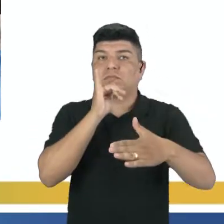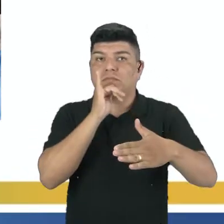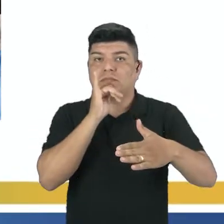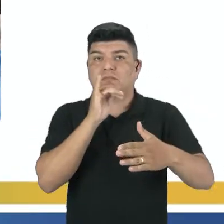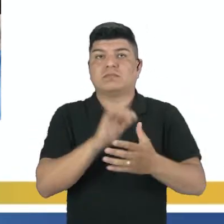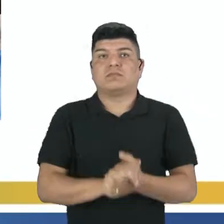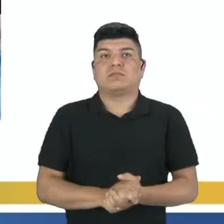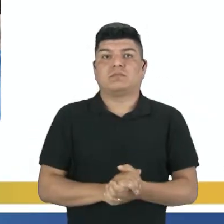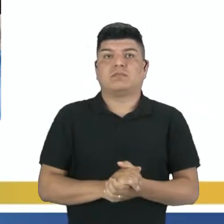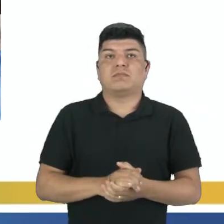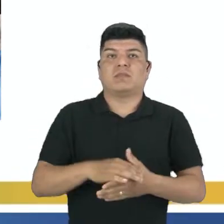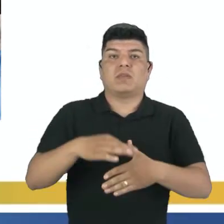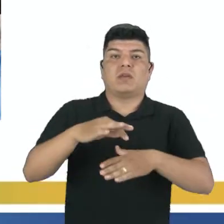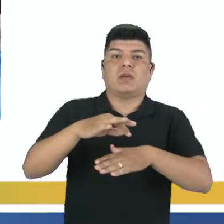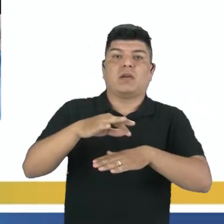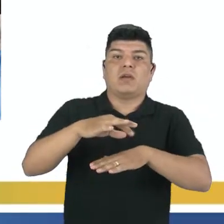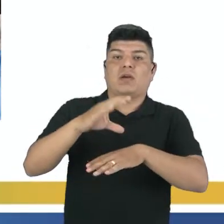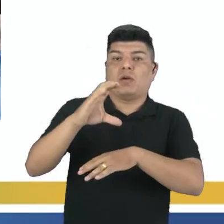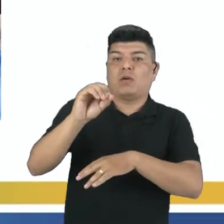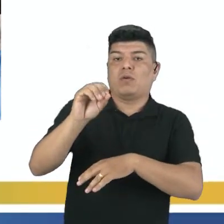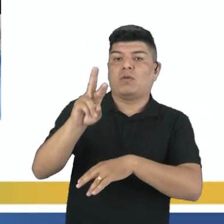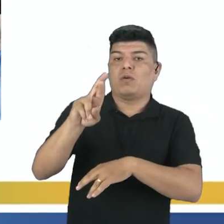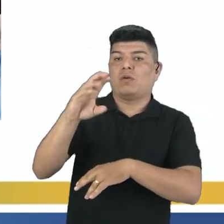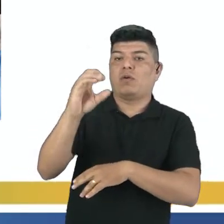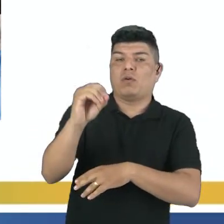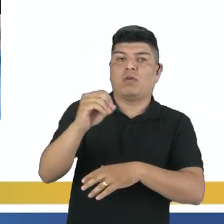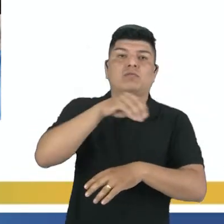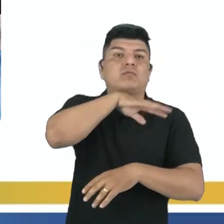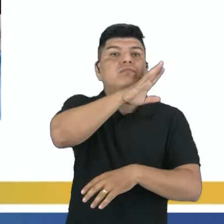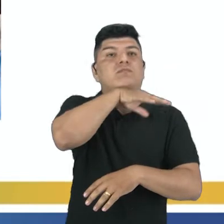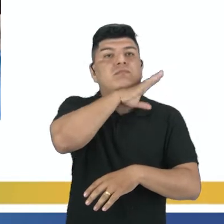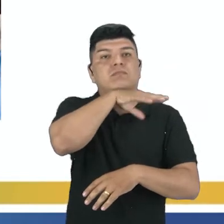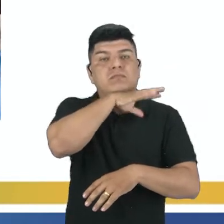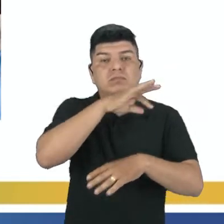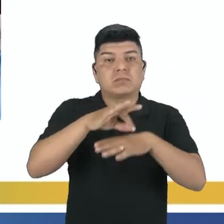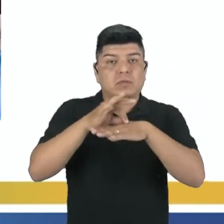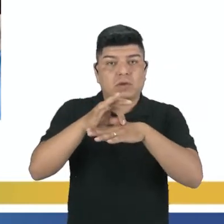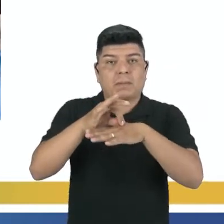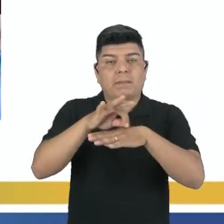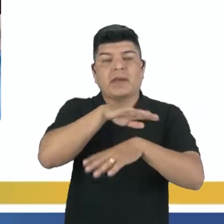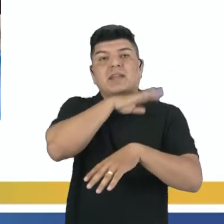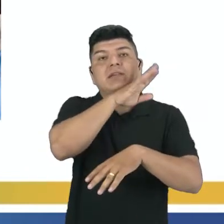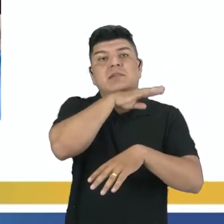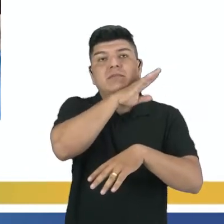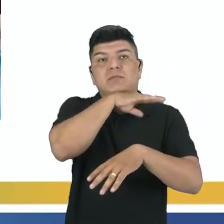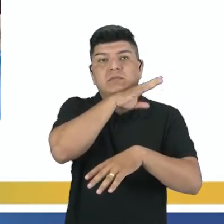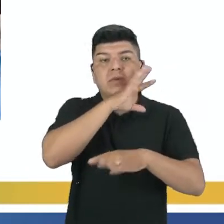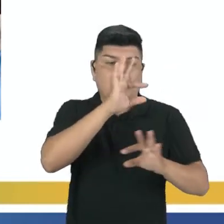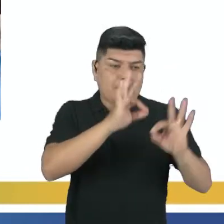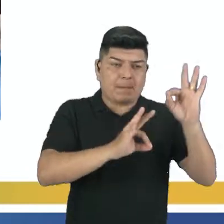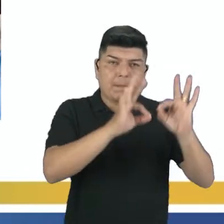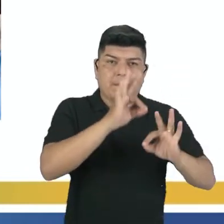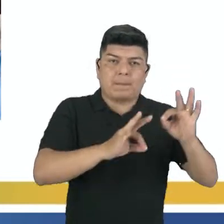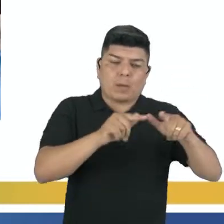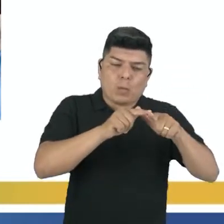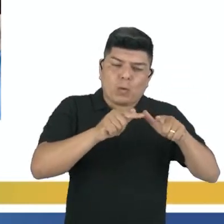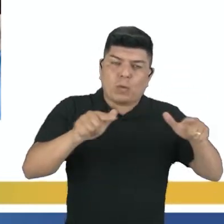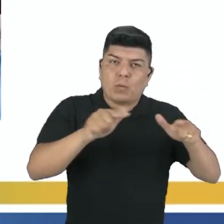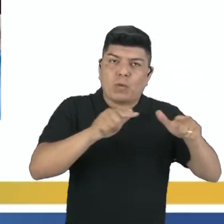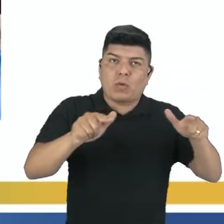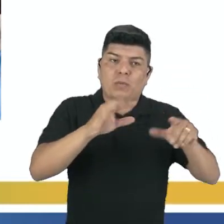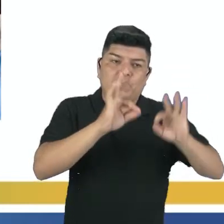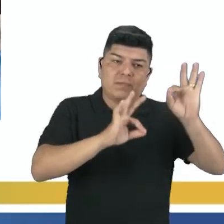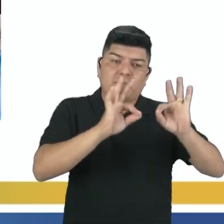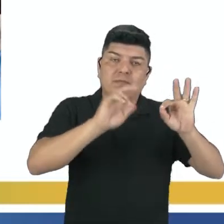a indústria de couro, né? Vai pegar o couro lá do animal, ela vai limpar esse couro, trabalhar esse produto e passar para